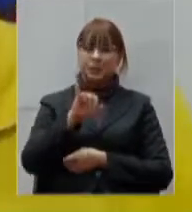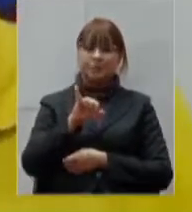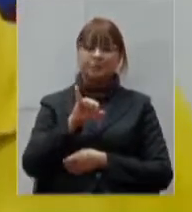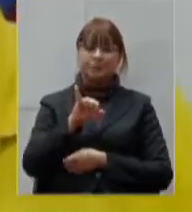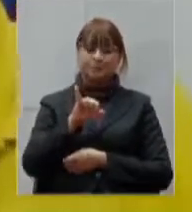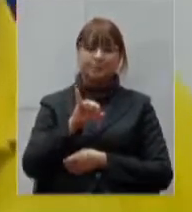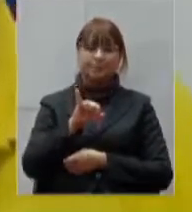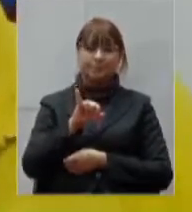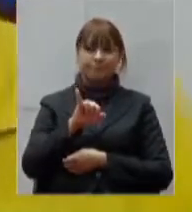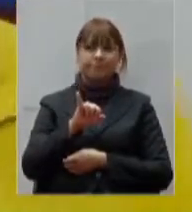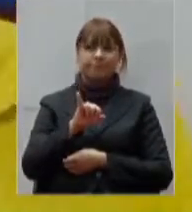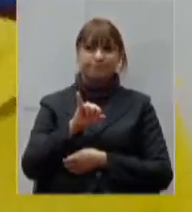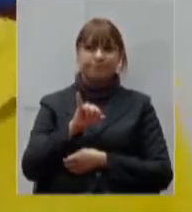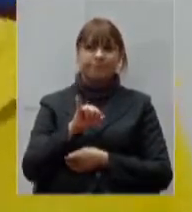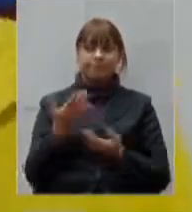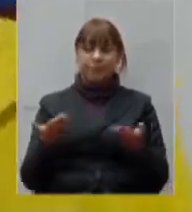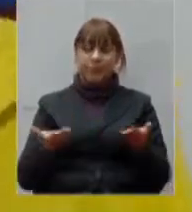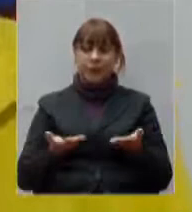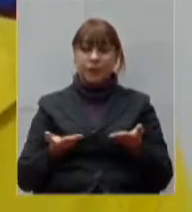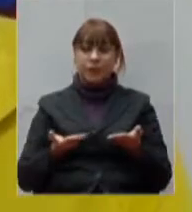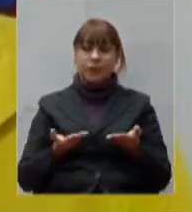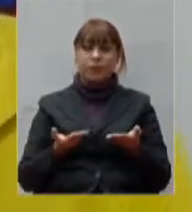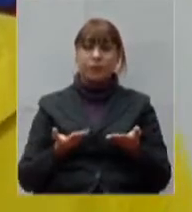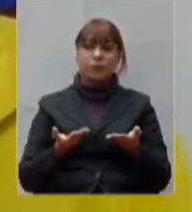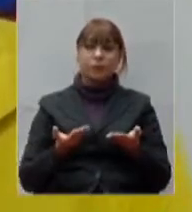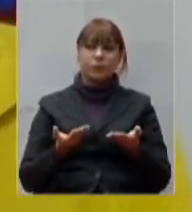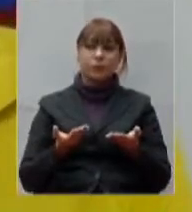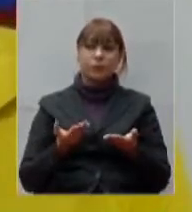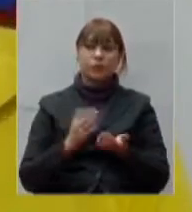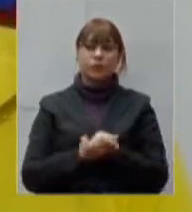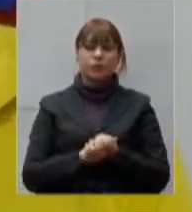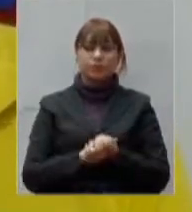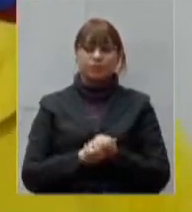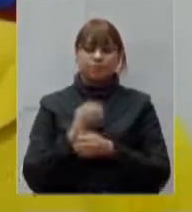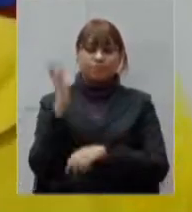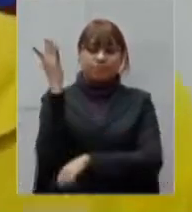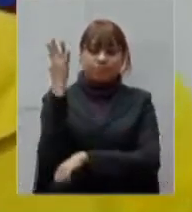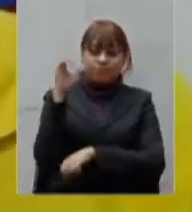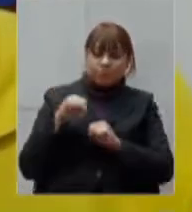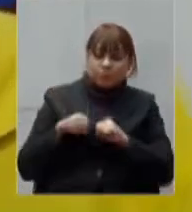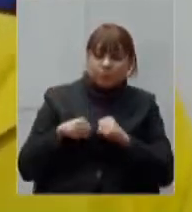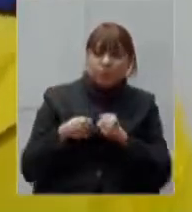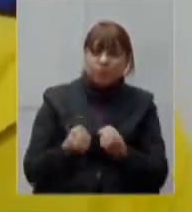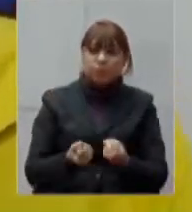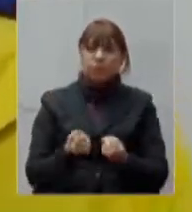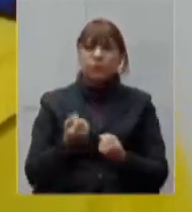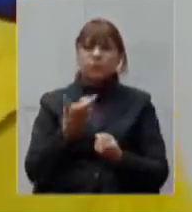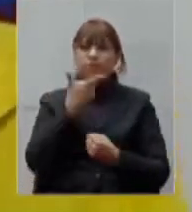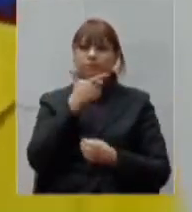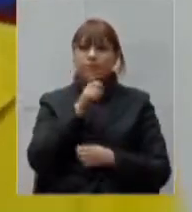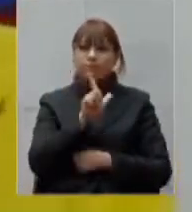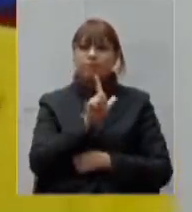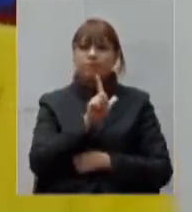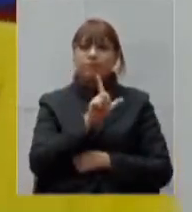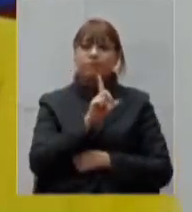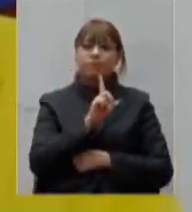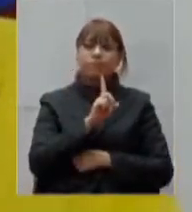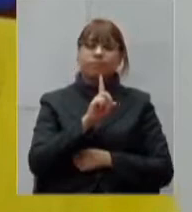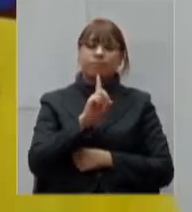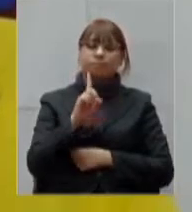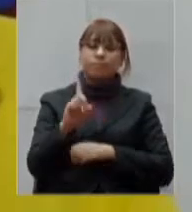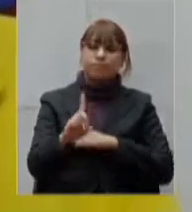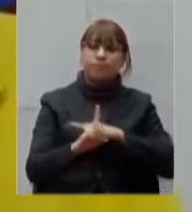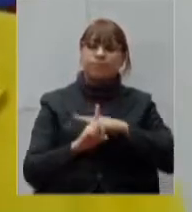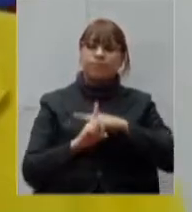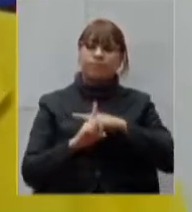E hoje, e Patinga vem se desdobrando no intuito do atendimento, principalmente no que se refere ao número